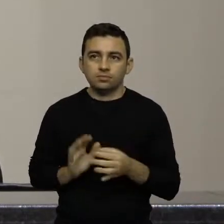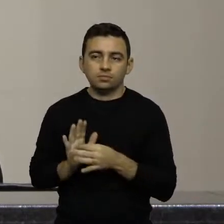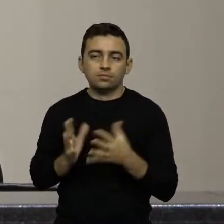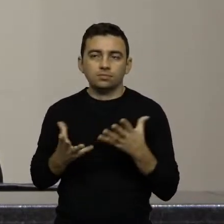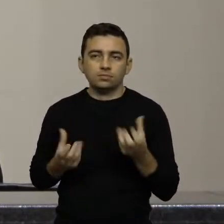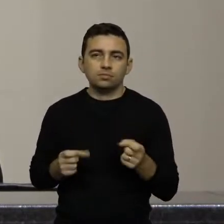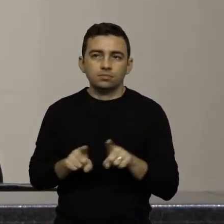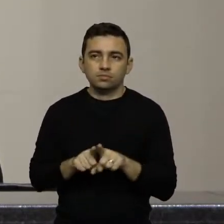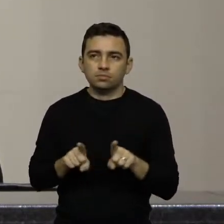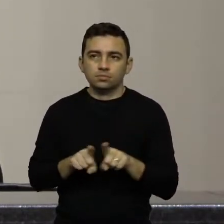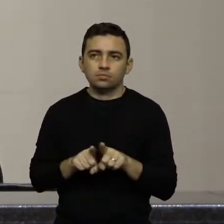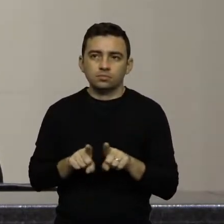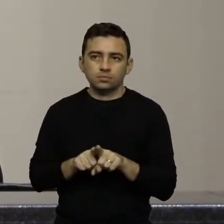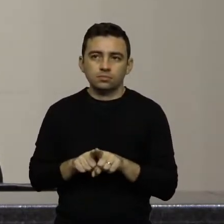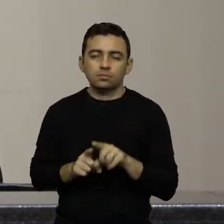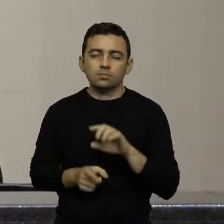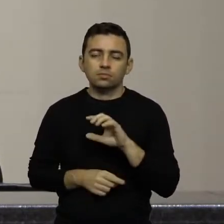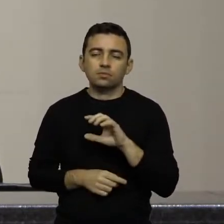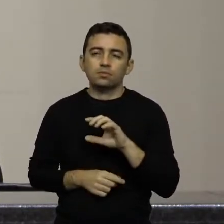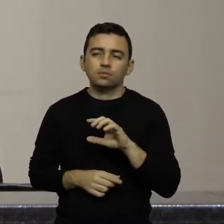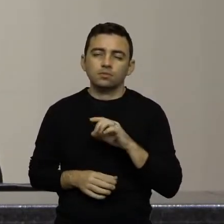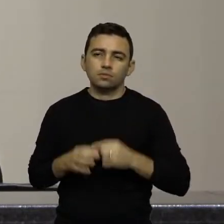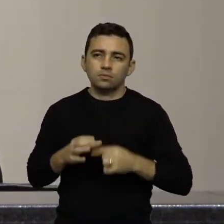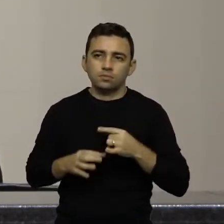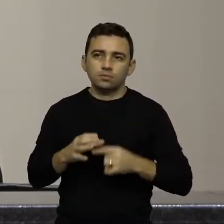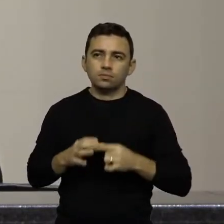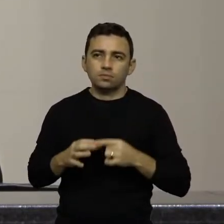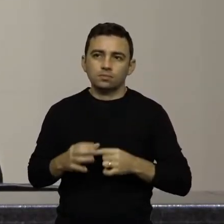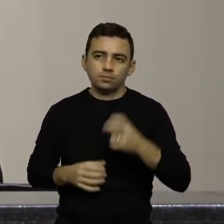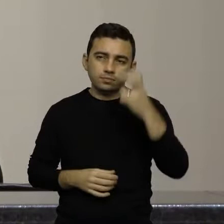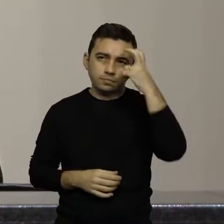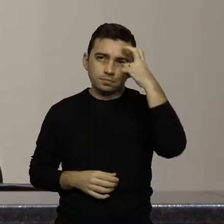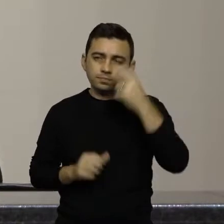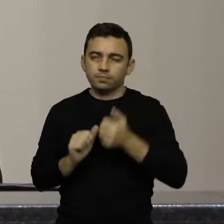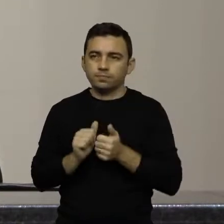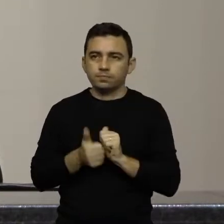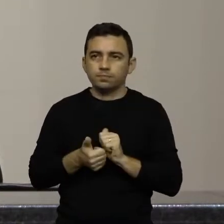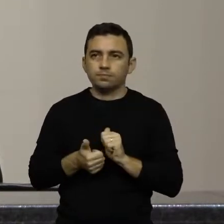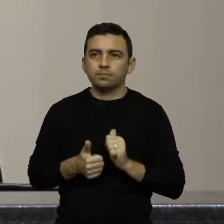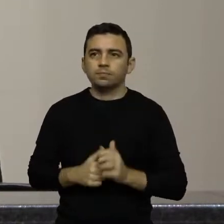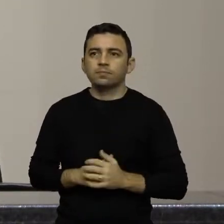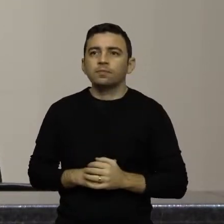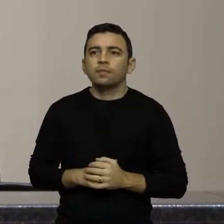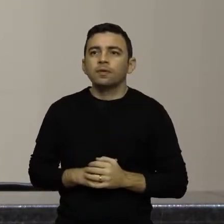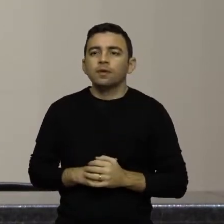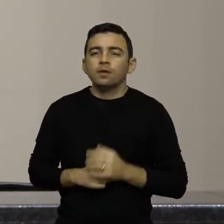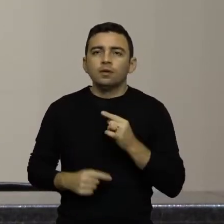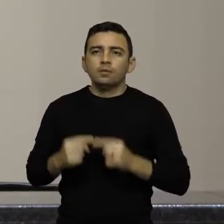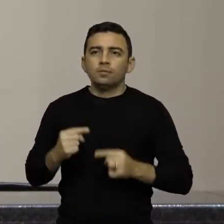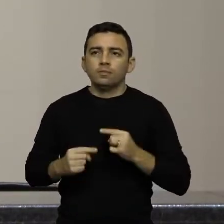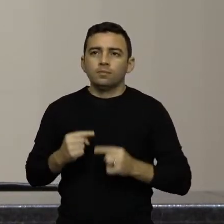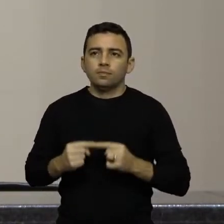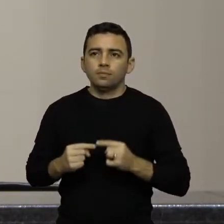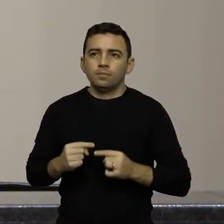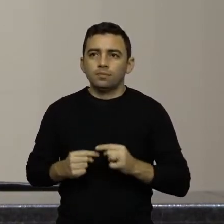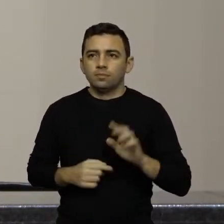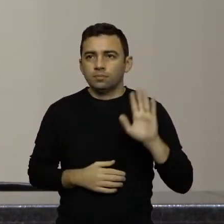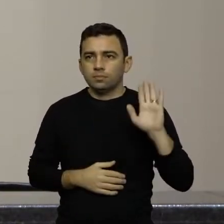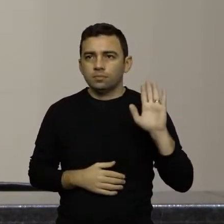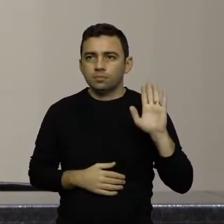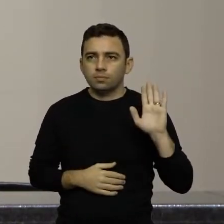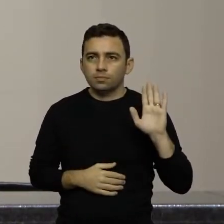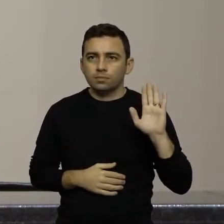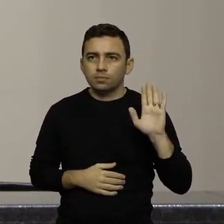da Comissão de Cultura e Desporto. Em discussão, uma palavra para discutir o